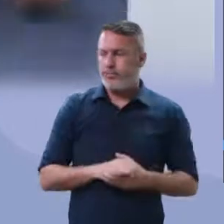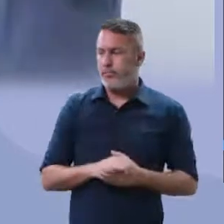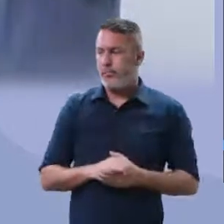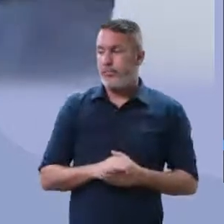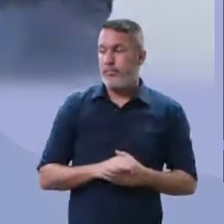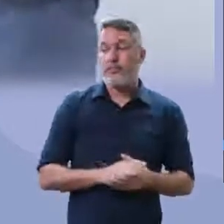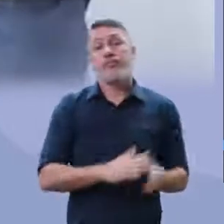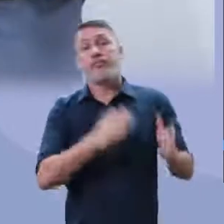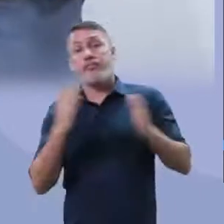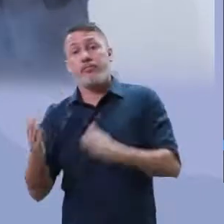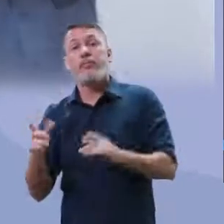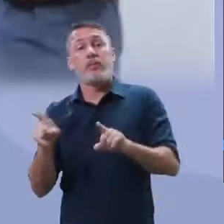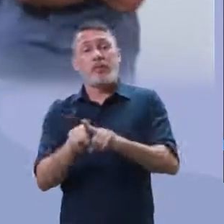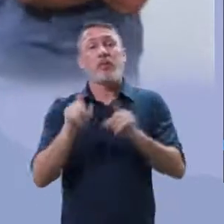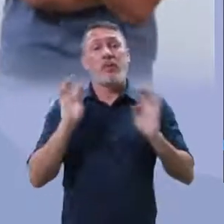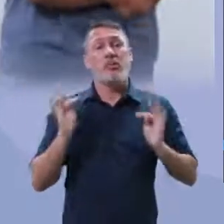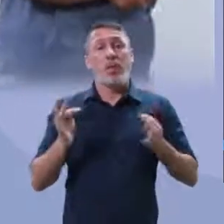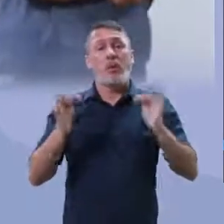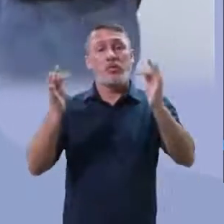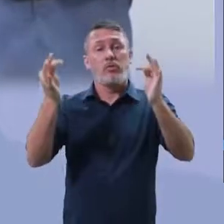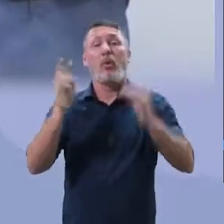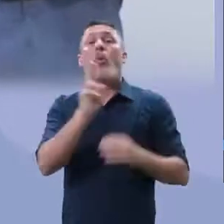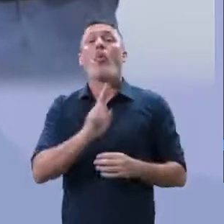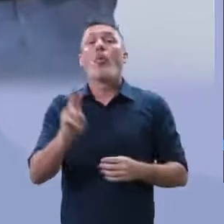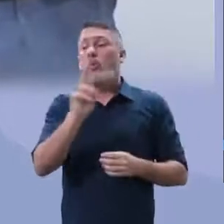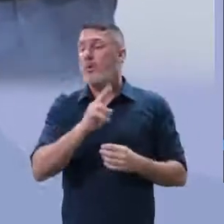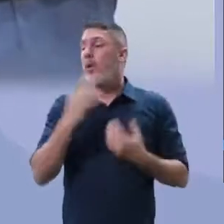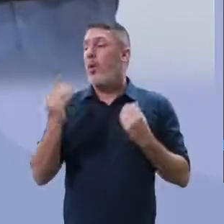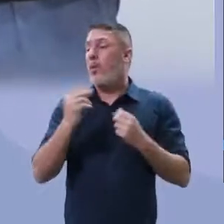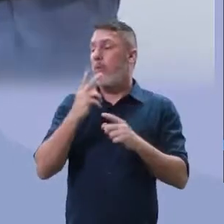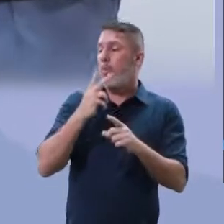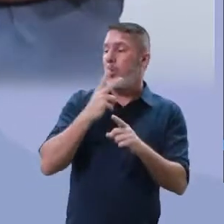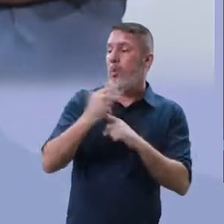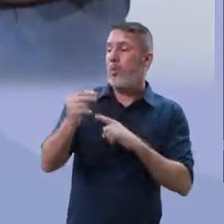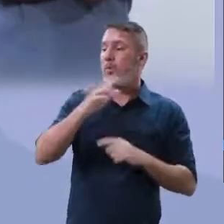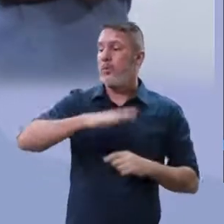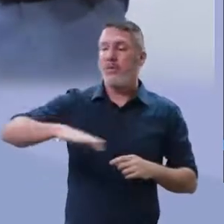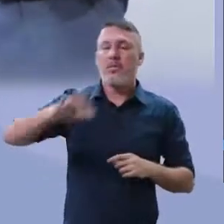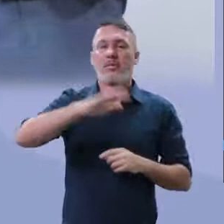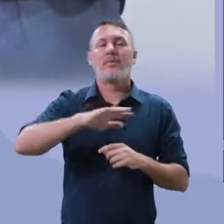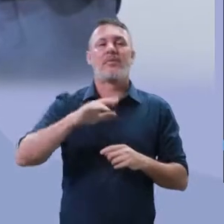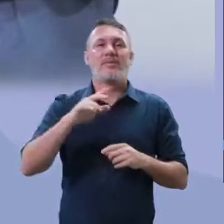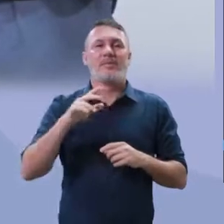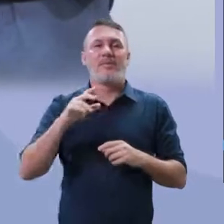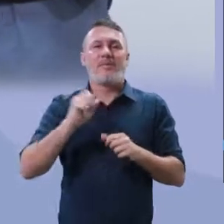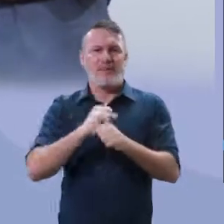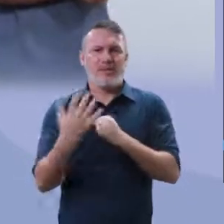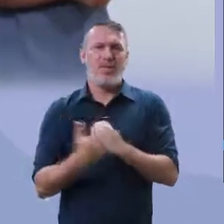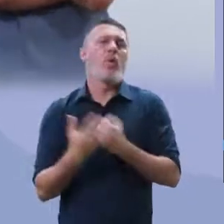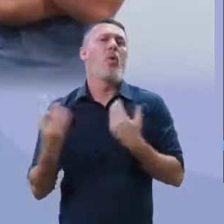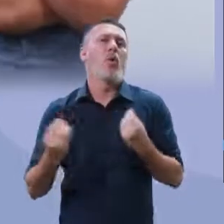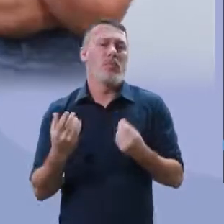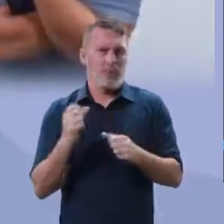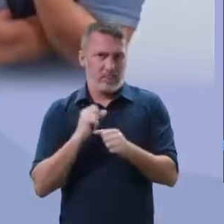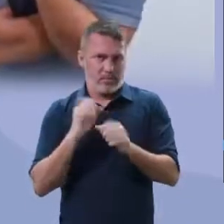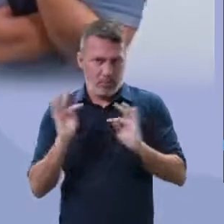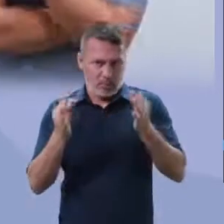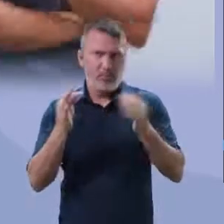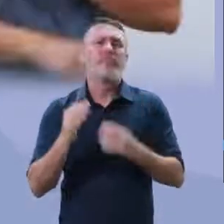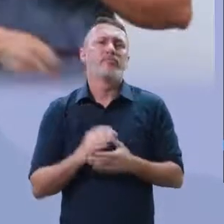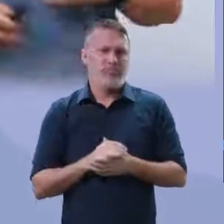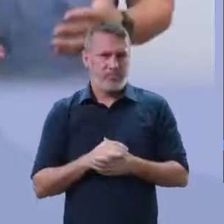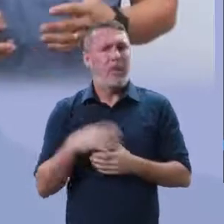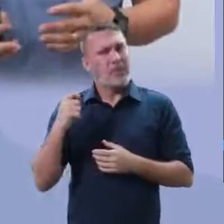Outra coisa que nós temos ali, a tecnologia que deveria ser utilizada no combate em questão. Professor, a tecnologia tem sido favorável? Muito.